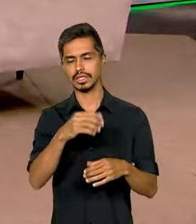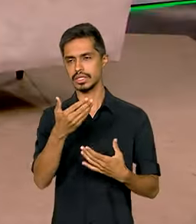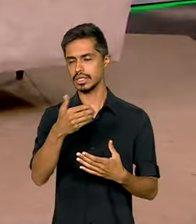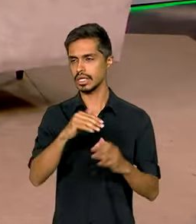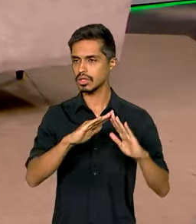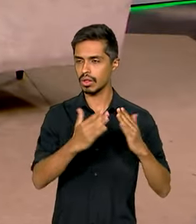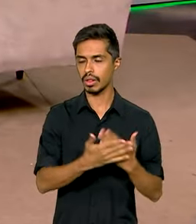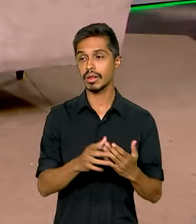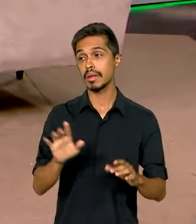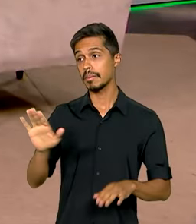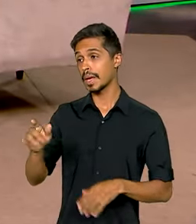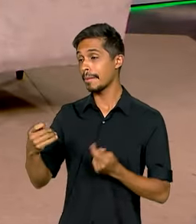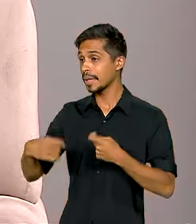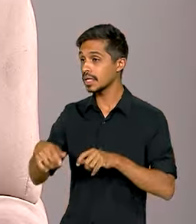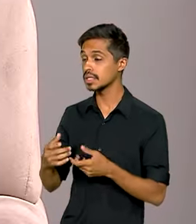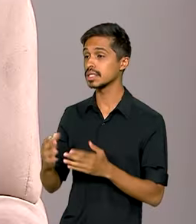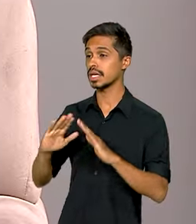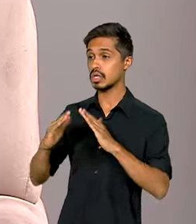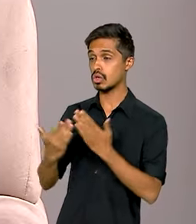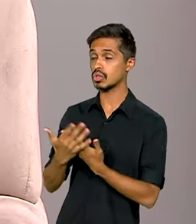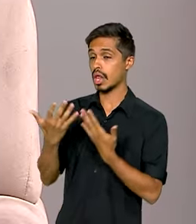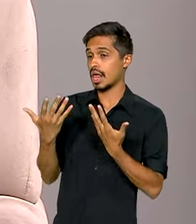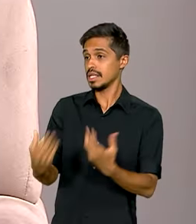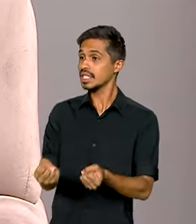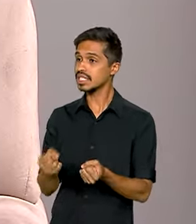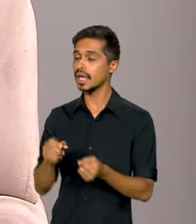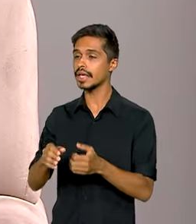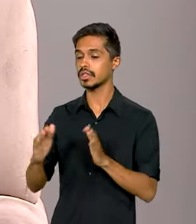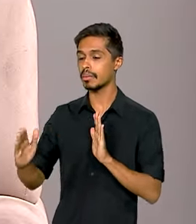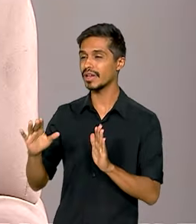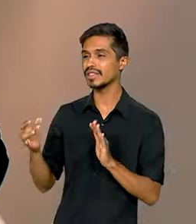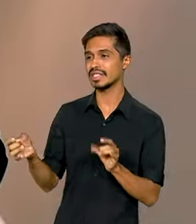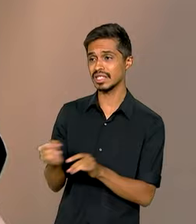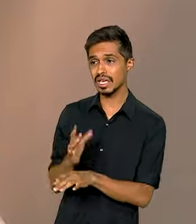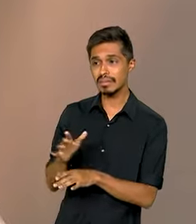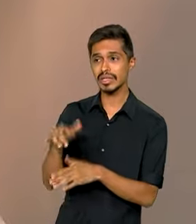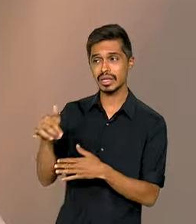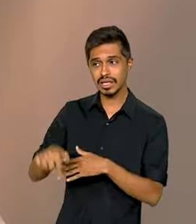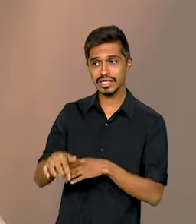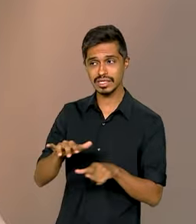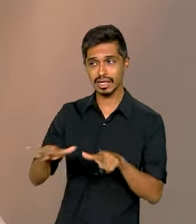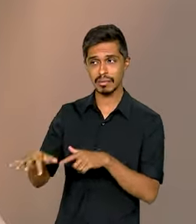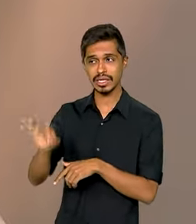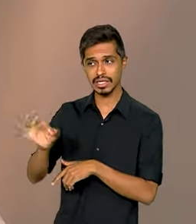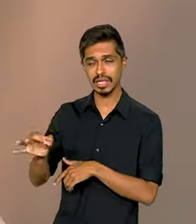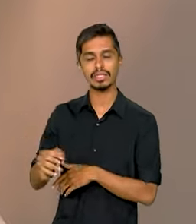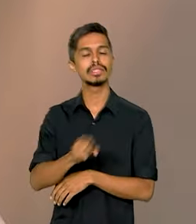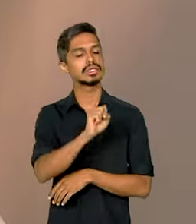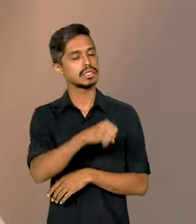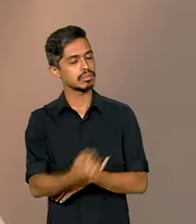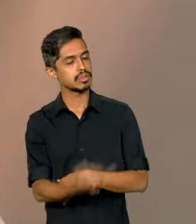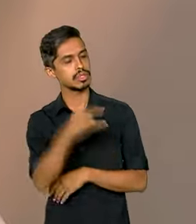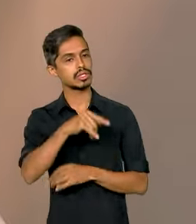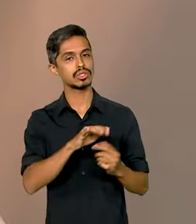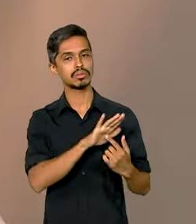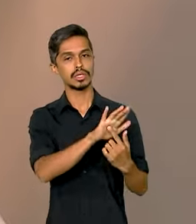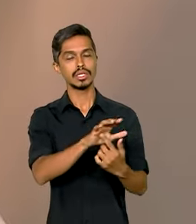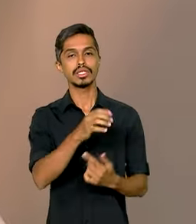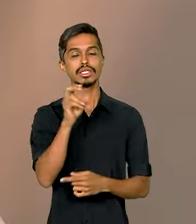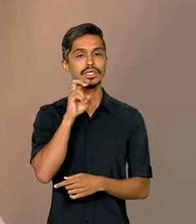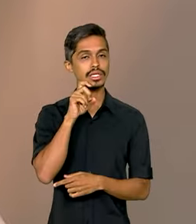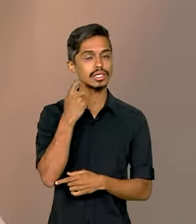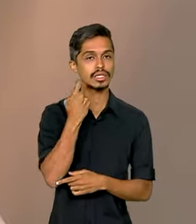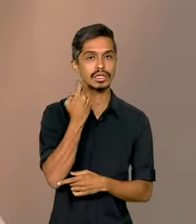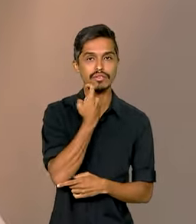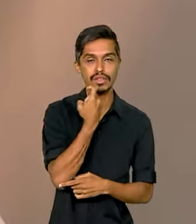preciso que a escola faça a adesão e o prazo está terminando esta semana. Isso, é muito importante destacar. Sexta-feira, dia 22 de